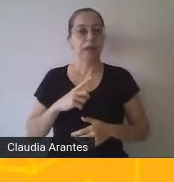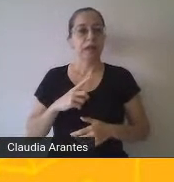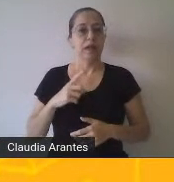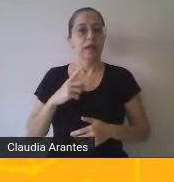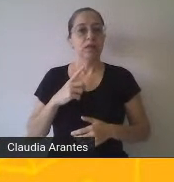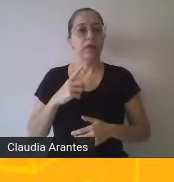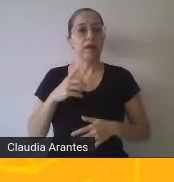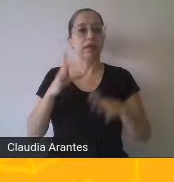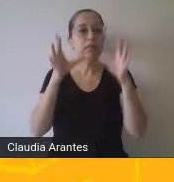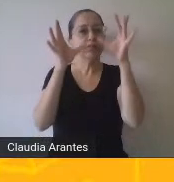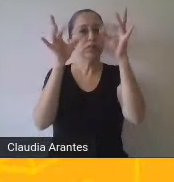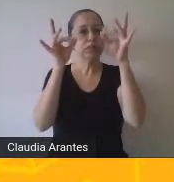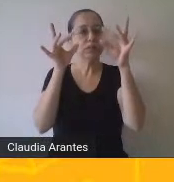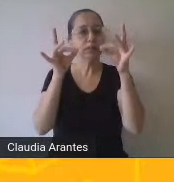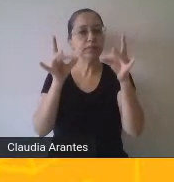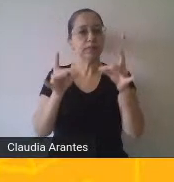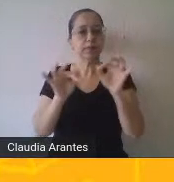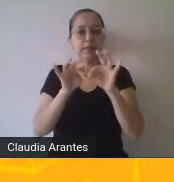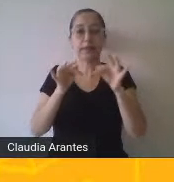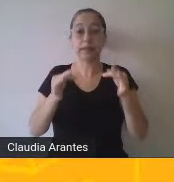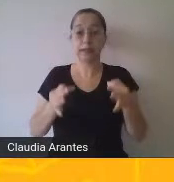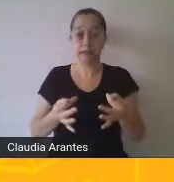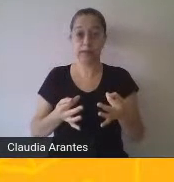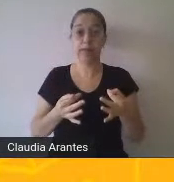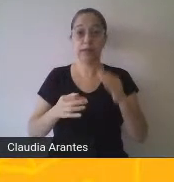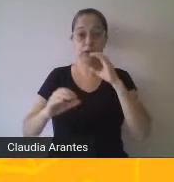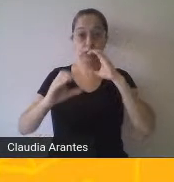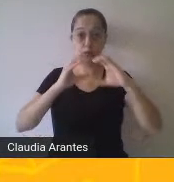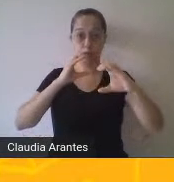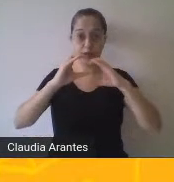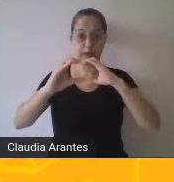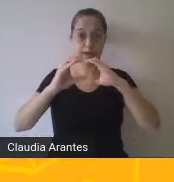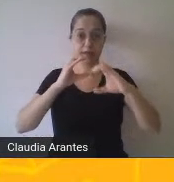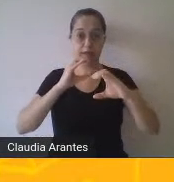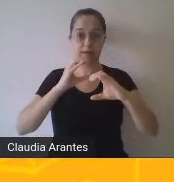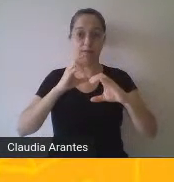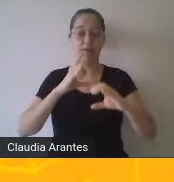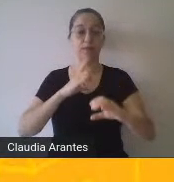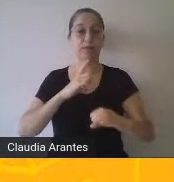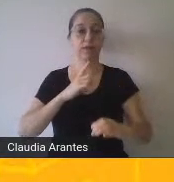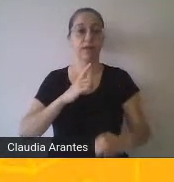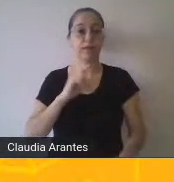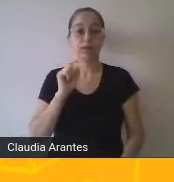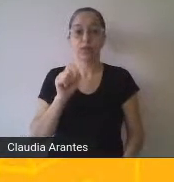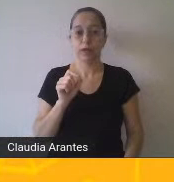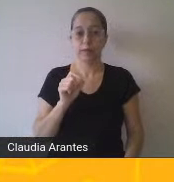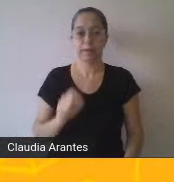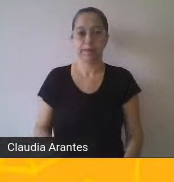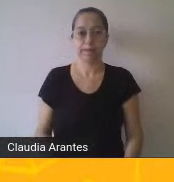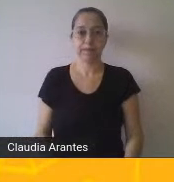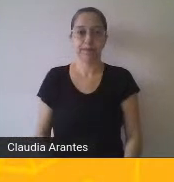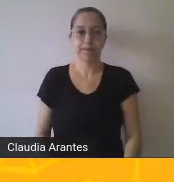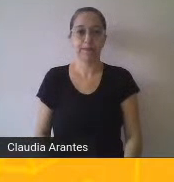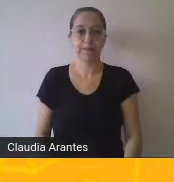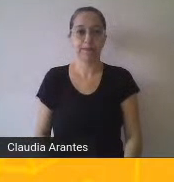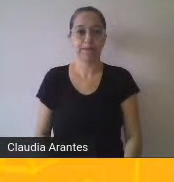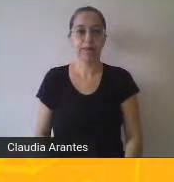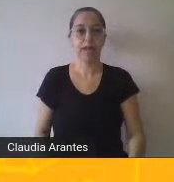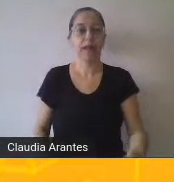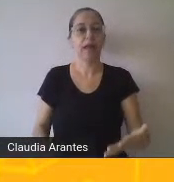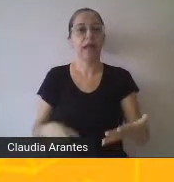E no esquema simples de comunicação, a gente tem uns elementos